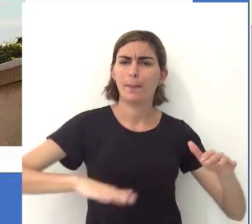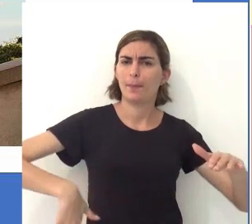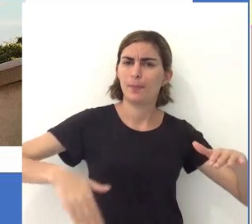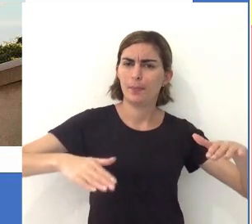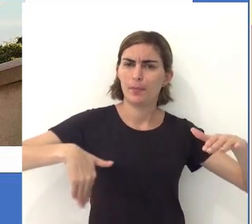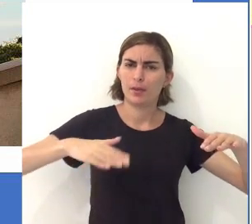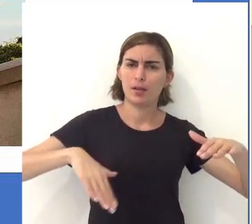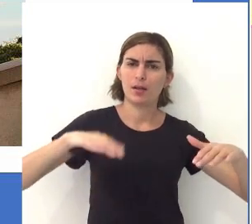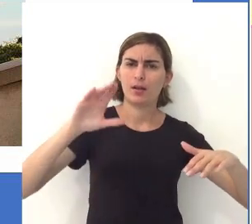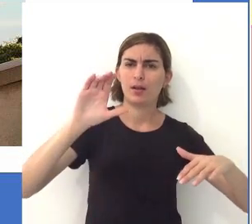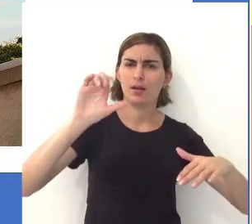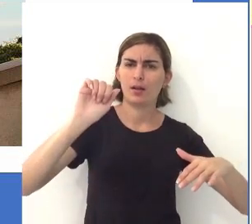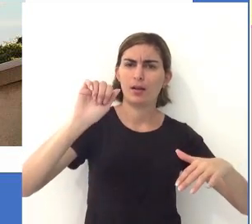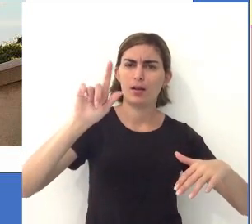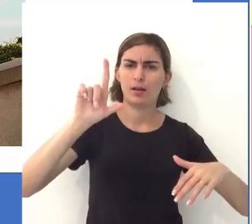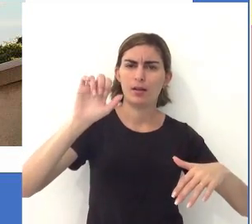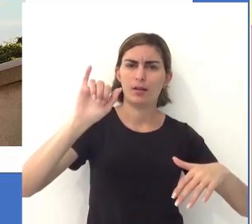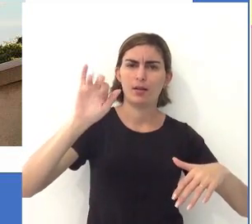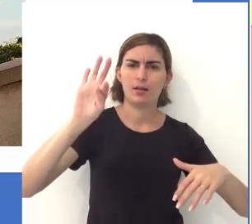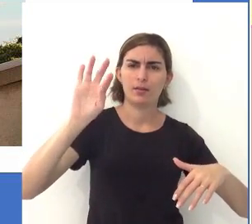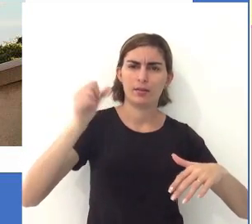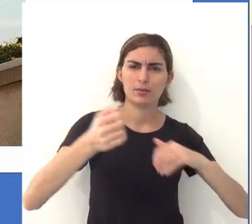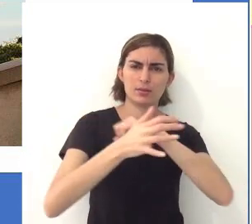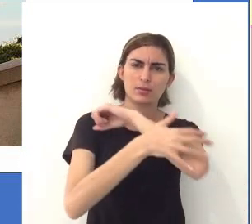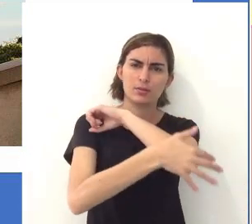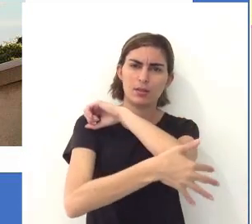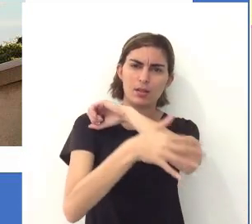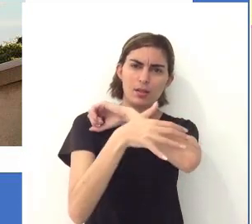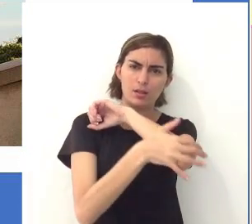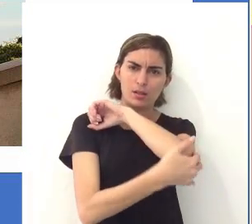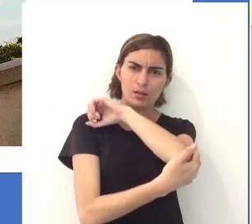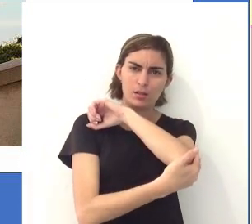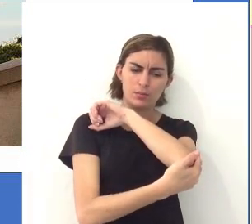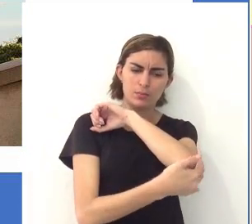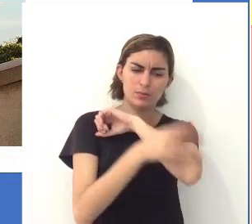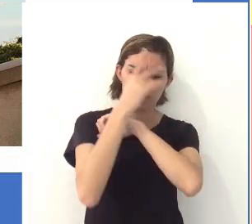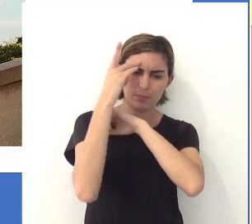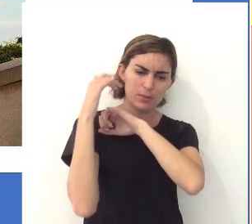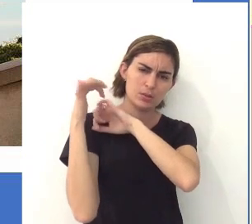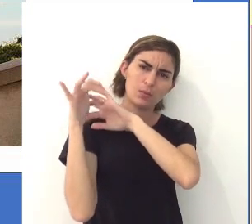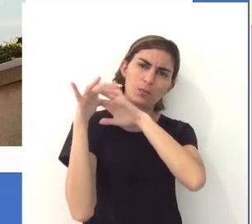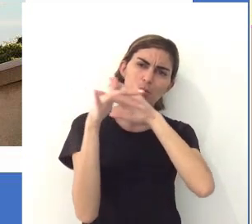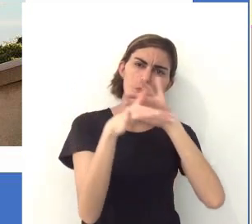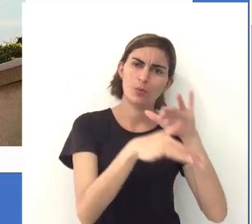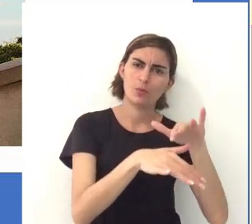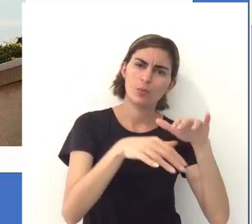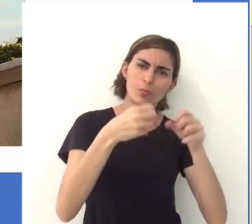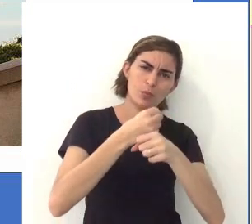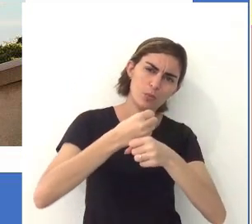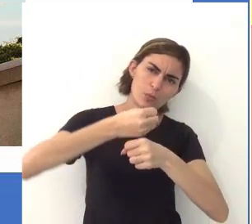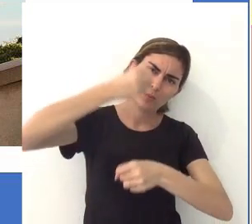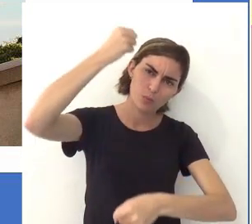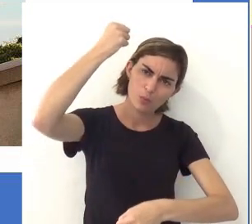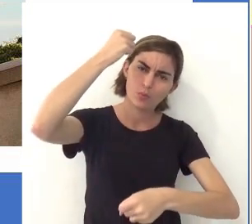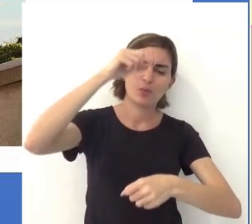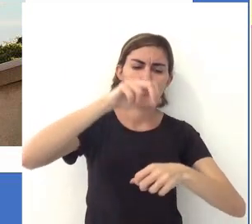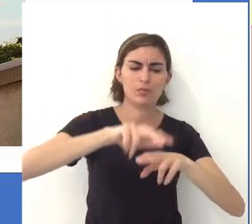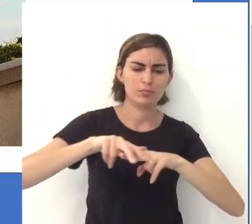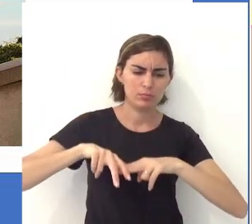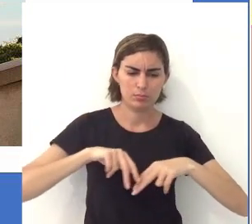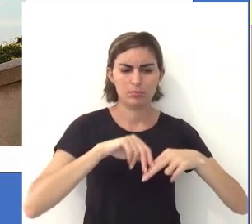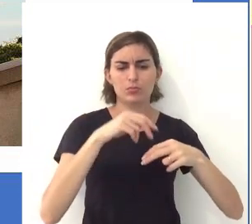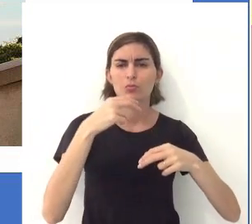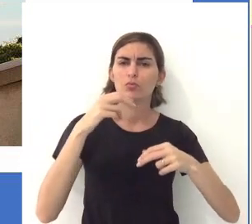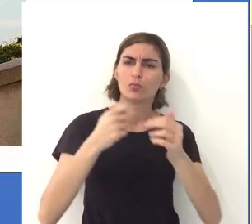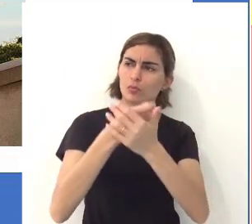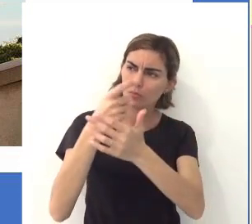vê na imagem a Praia de Caletas, tá? No município do Cabo de Santo Agostinho, onde pessoas estão ali, né? Usufruindo de guarda